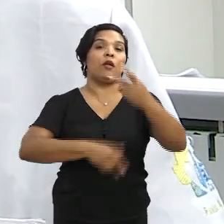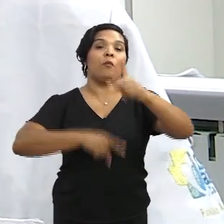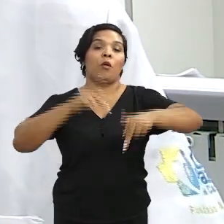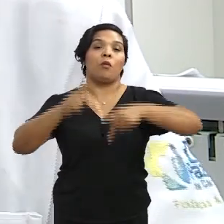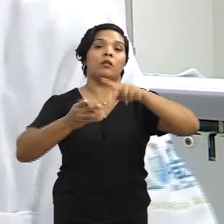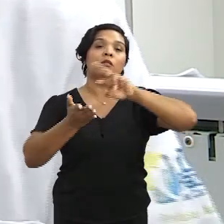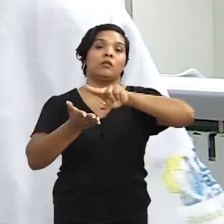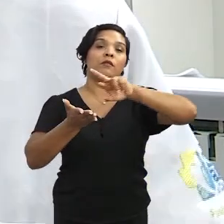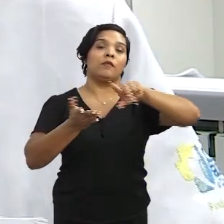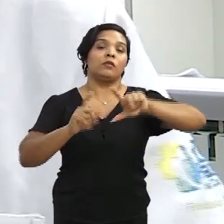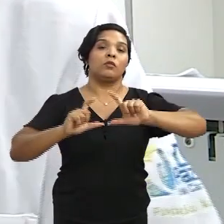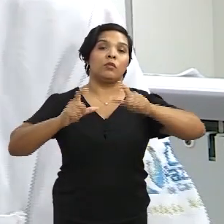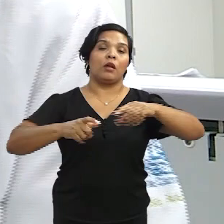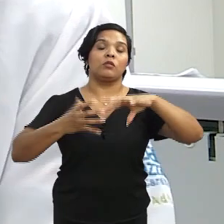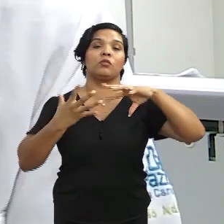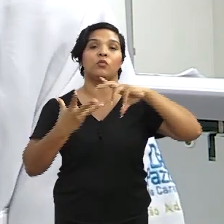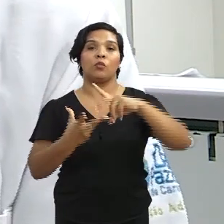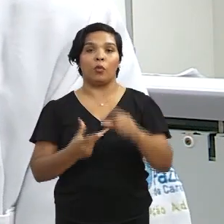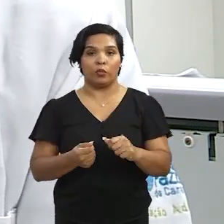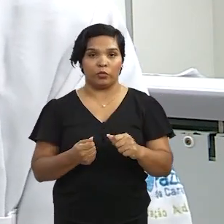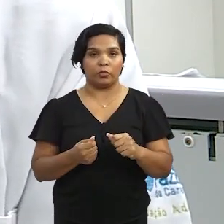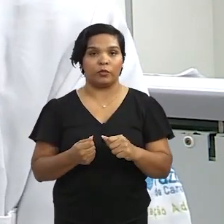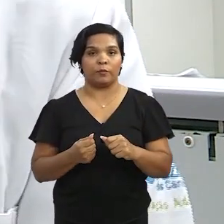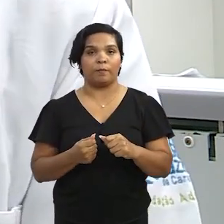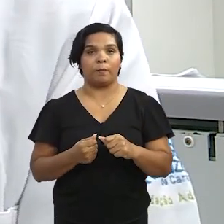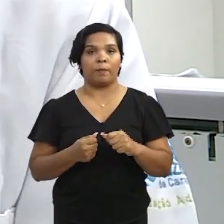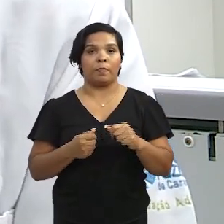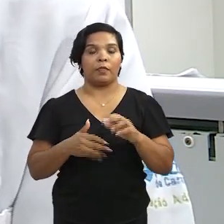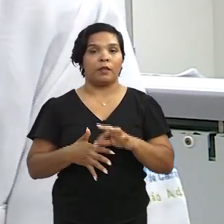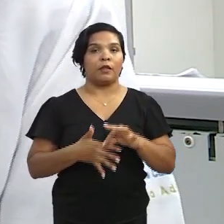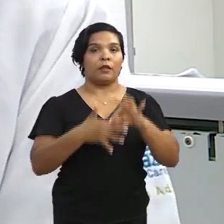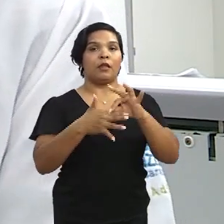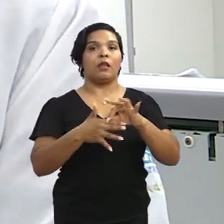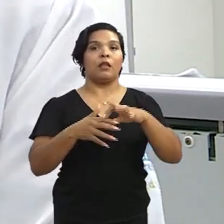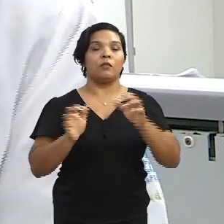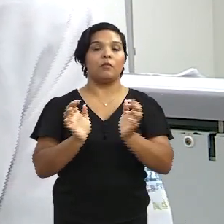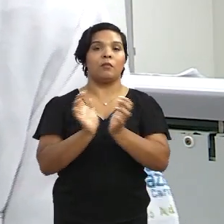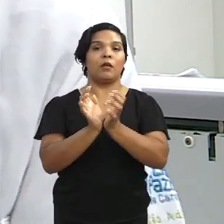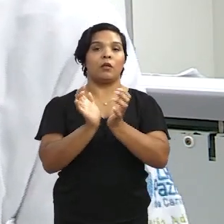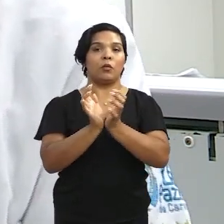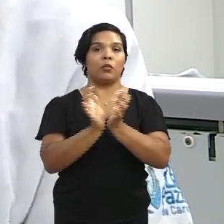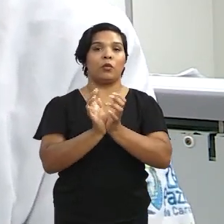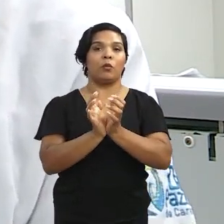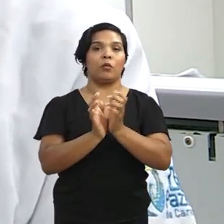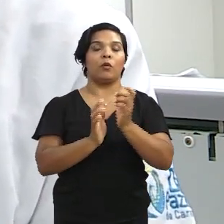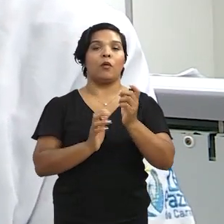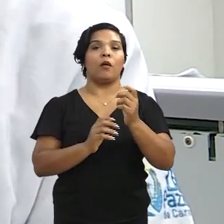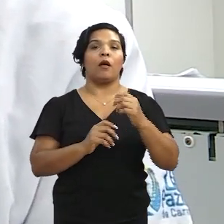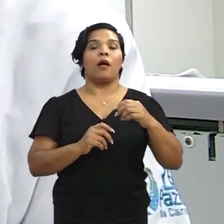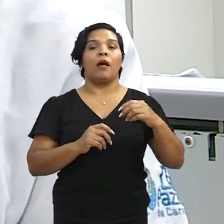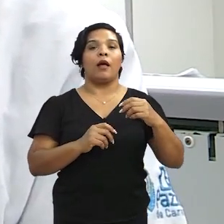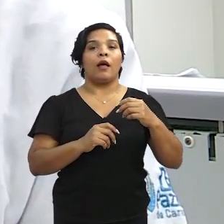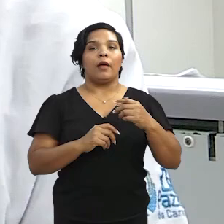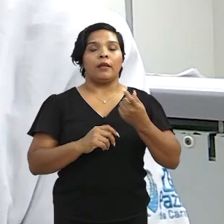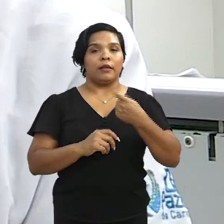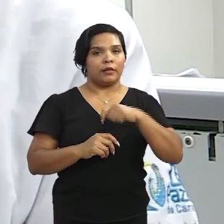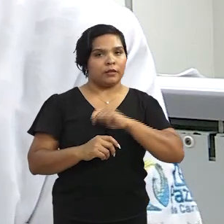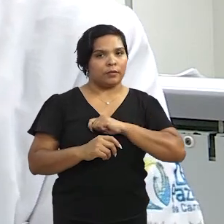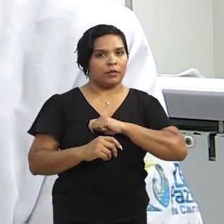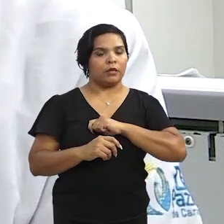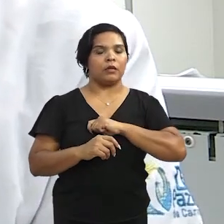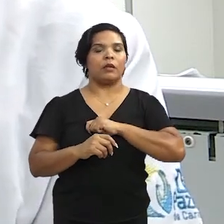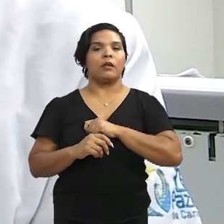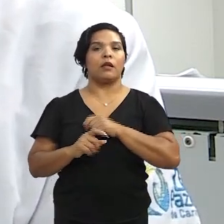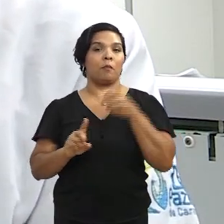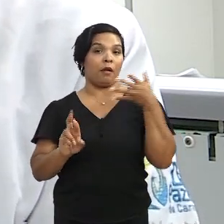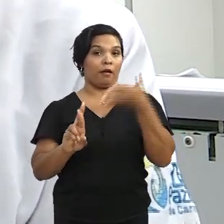populações de diversos lugares do mundo. Então, liderado pelo grupo lá de Santiago de Compostela, na Espanha, o professor Ana Calacedo,